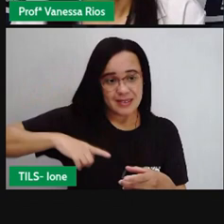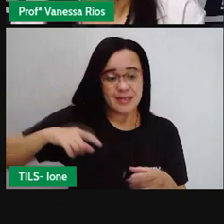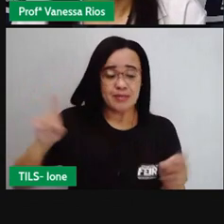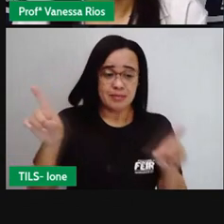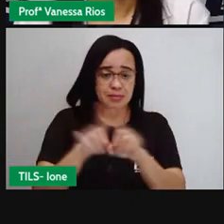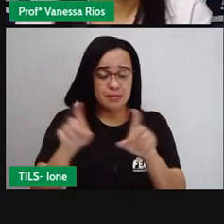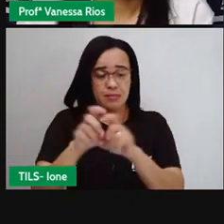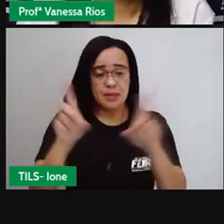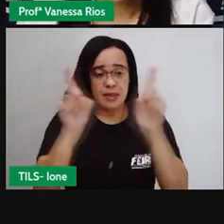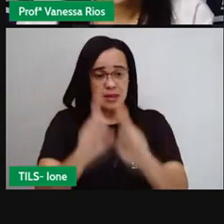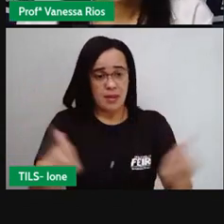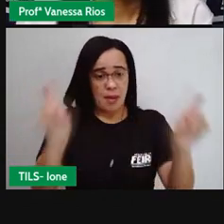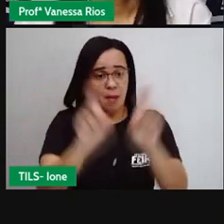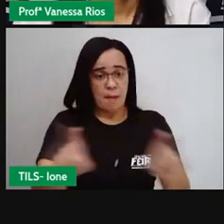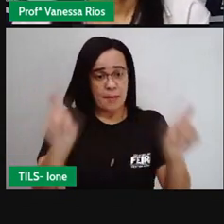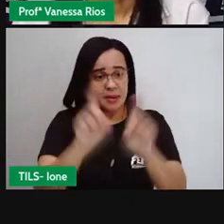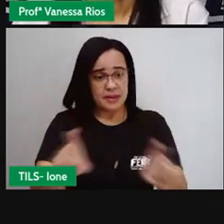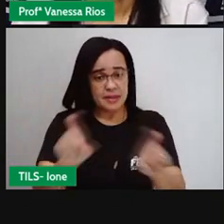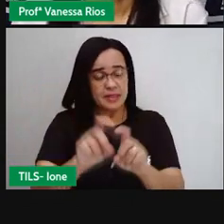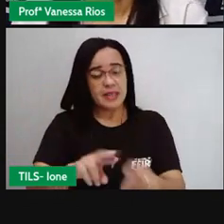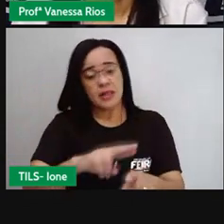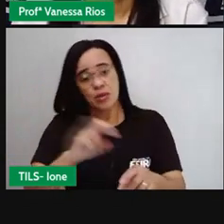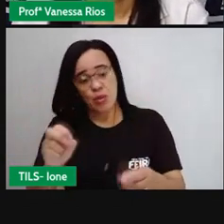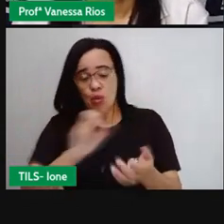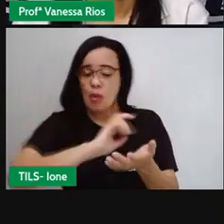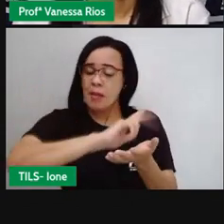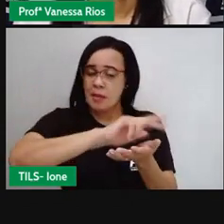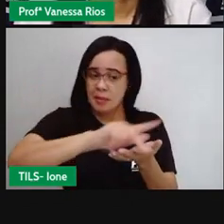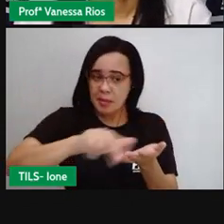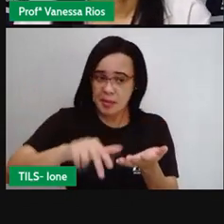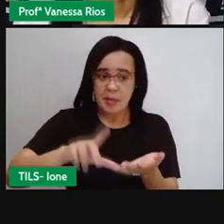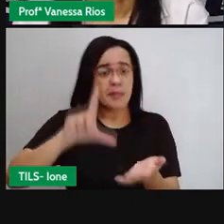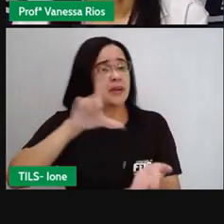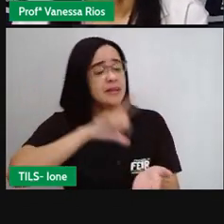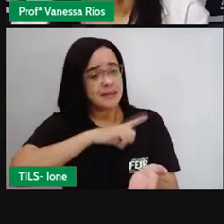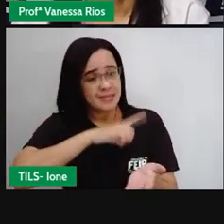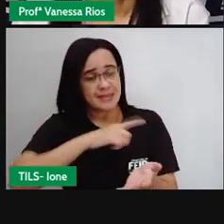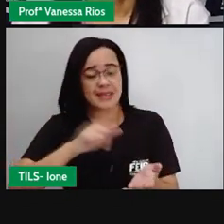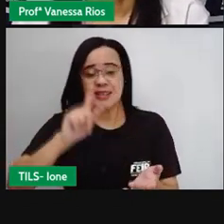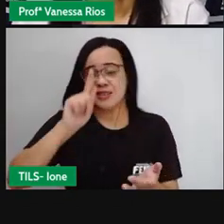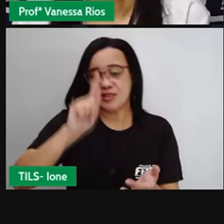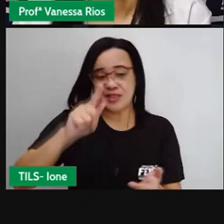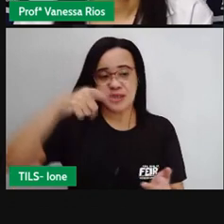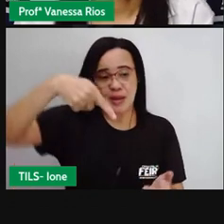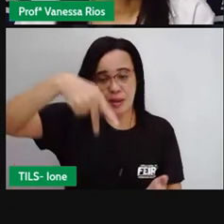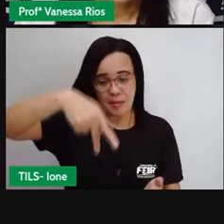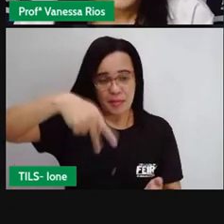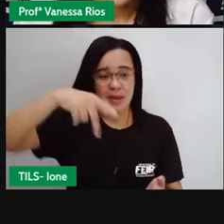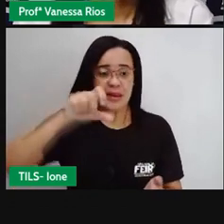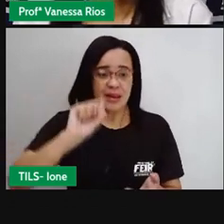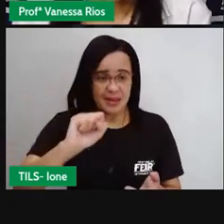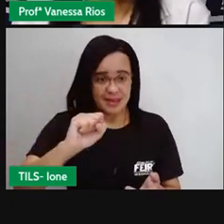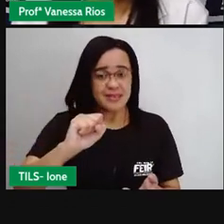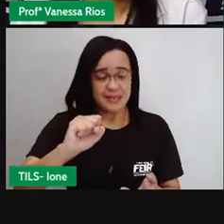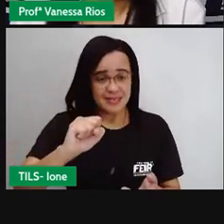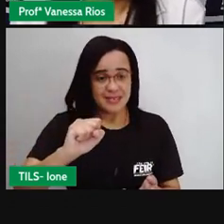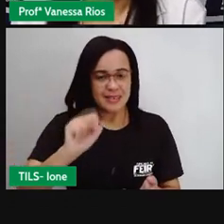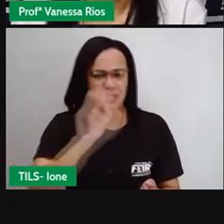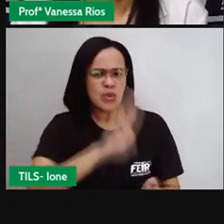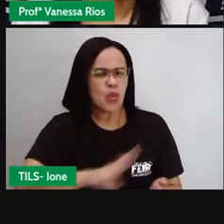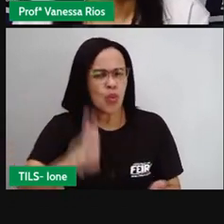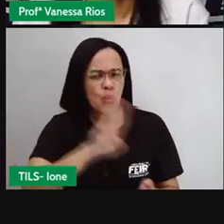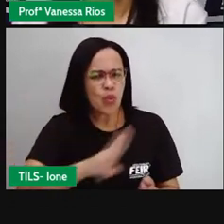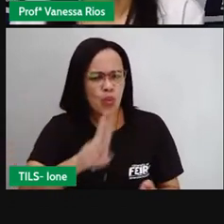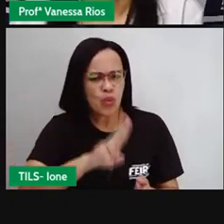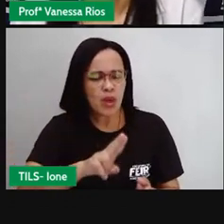é? Quem aí já fez uso desse material, desse instrumento, né? De localização,